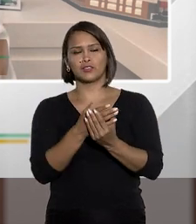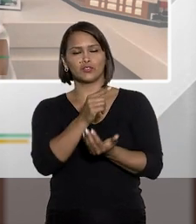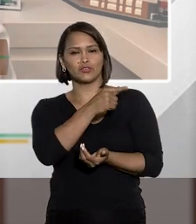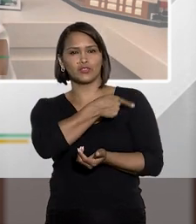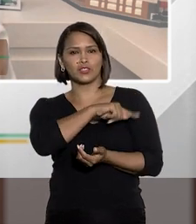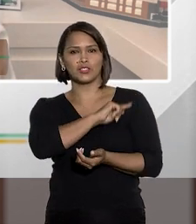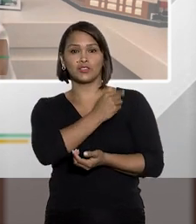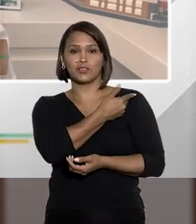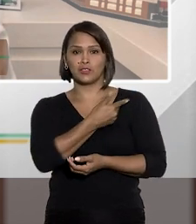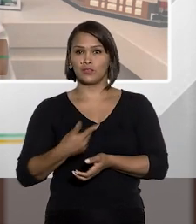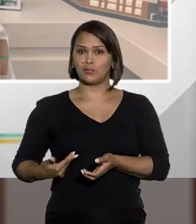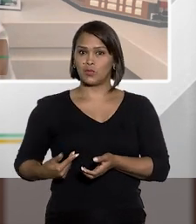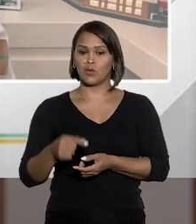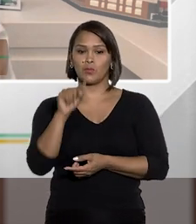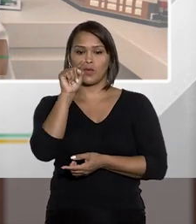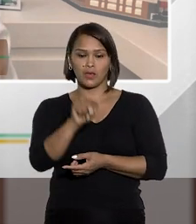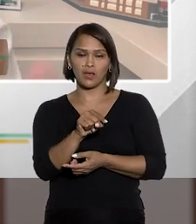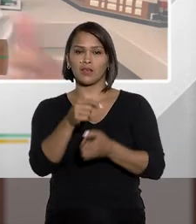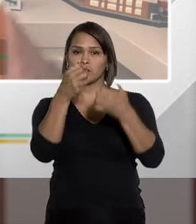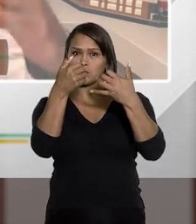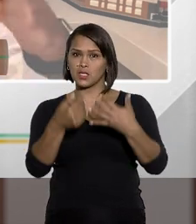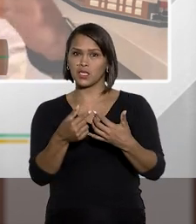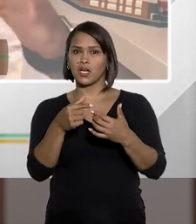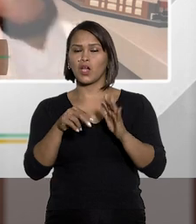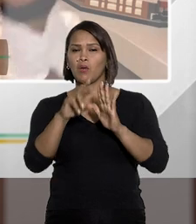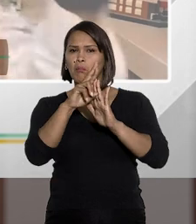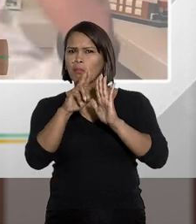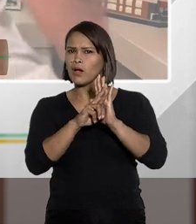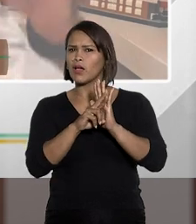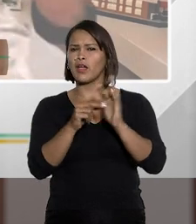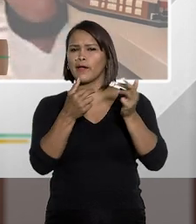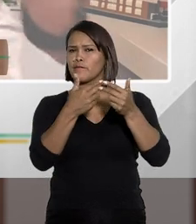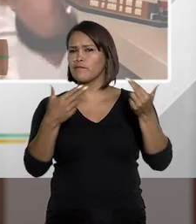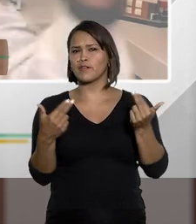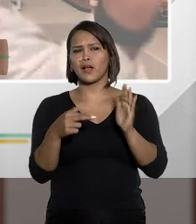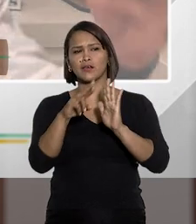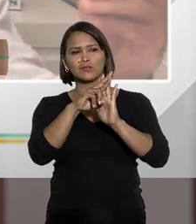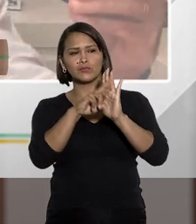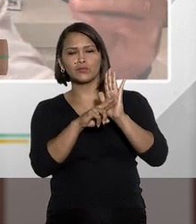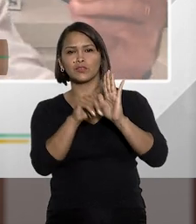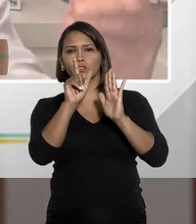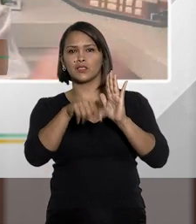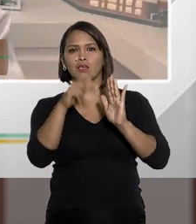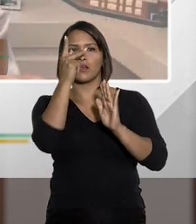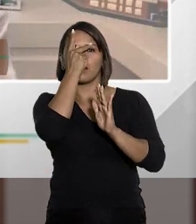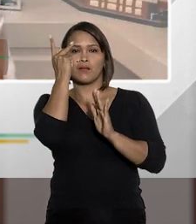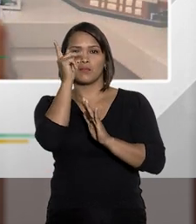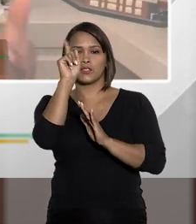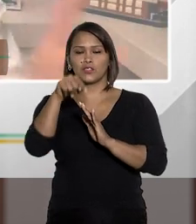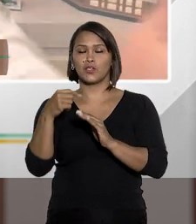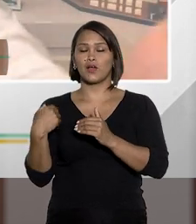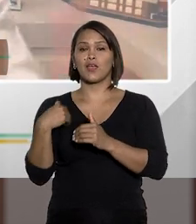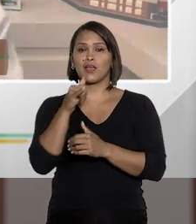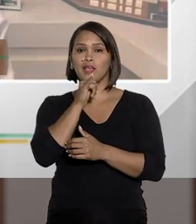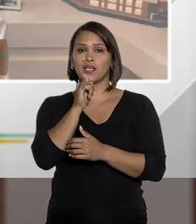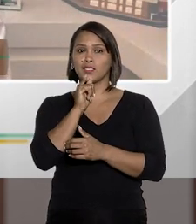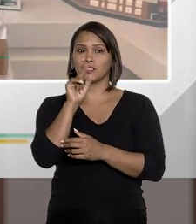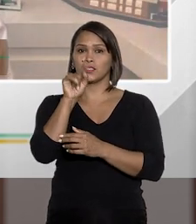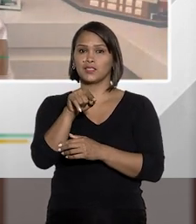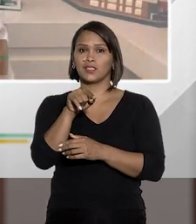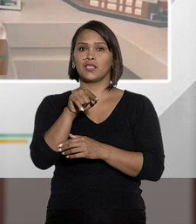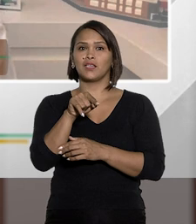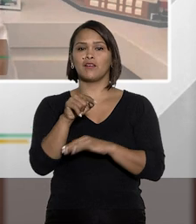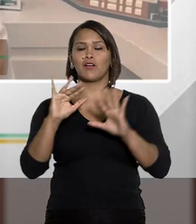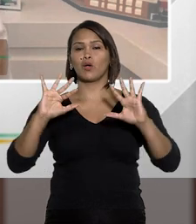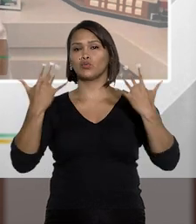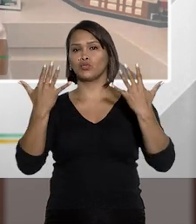de agentes públicos e aqui, colocando como uma, assim, vários casos em que a pessoa vai, por exemplo,